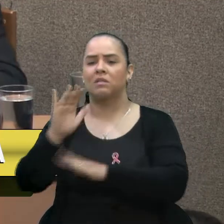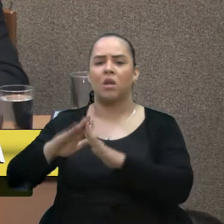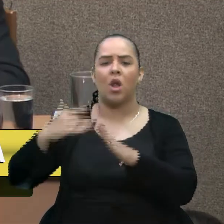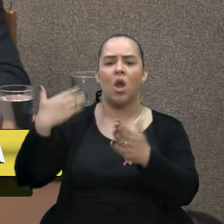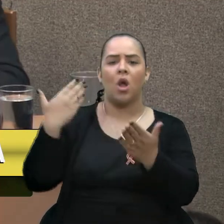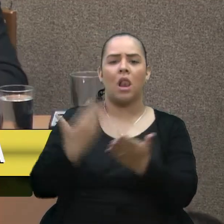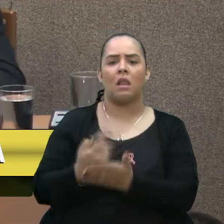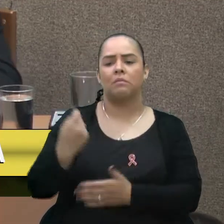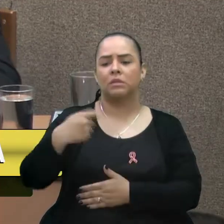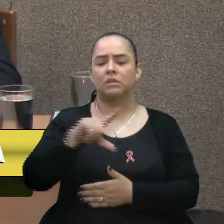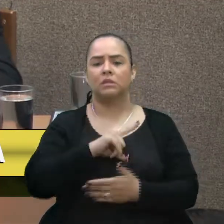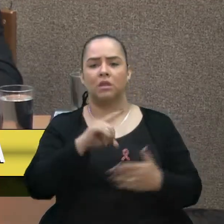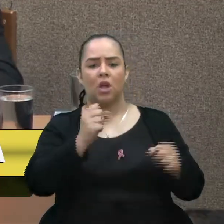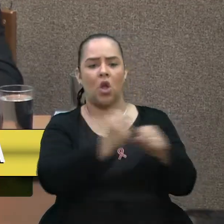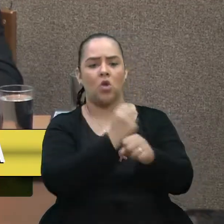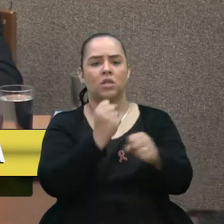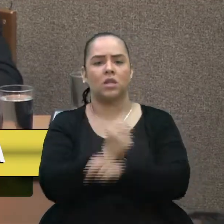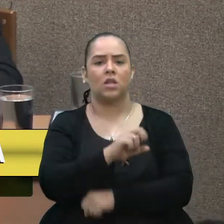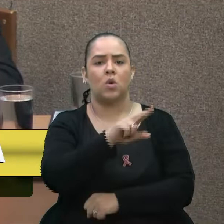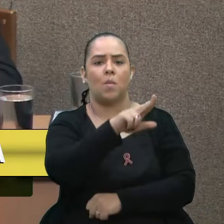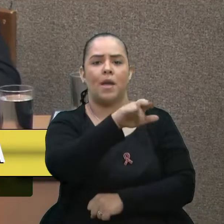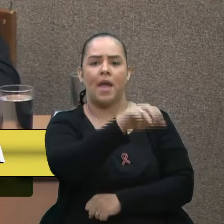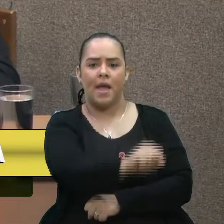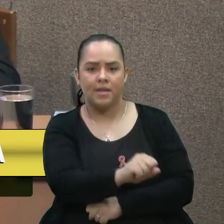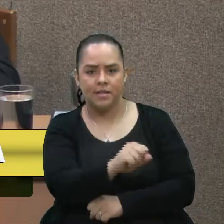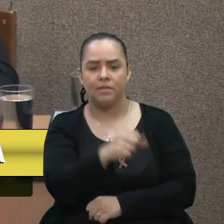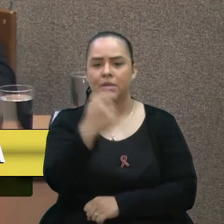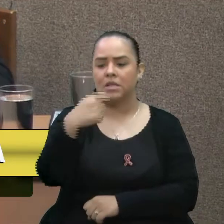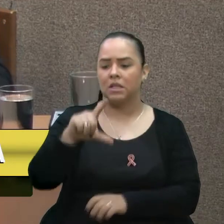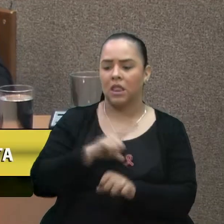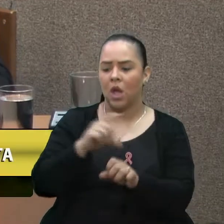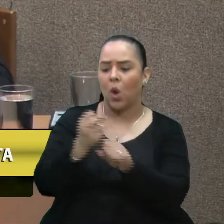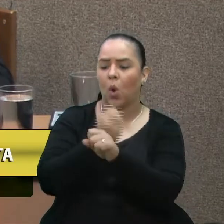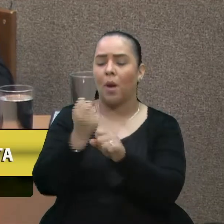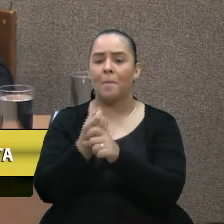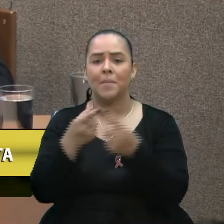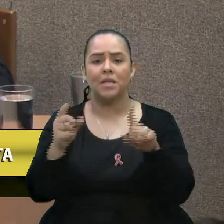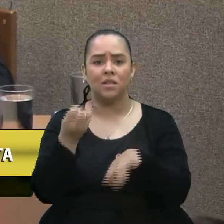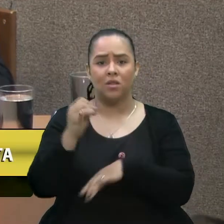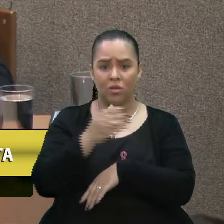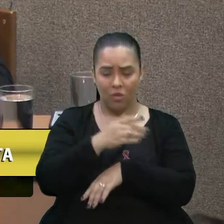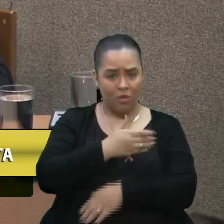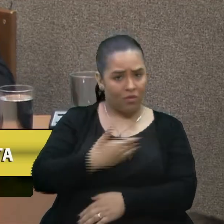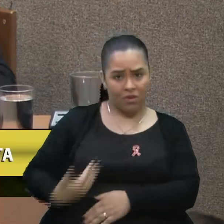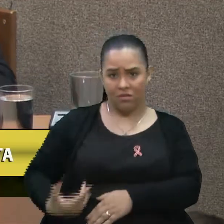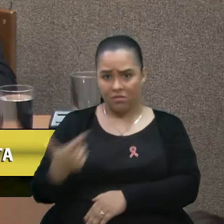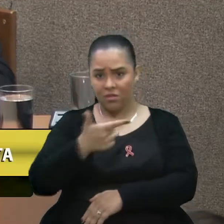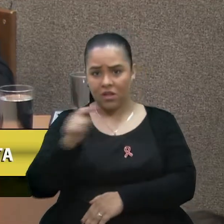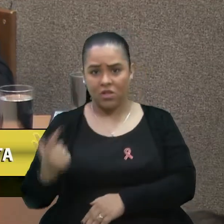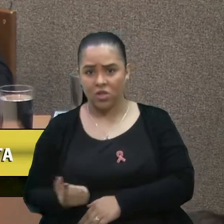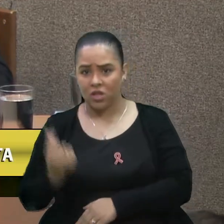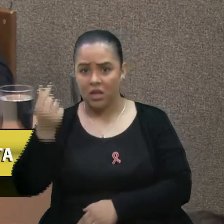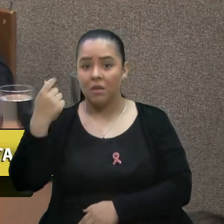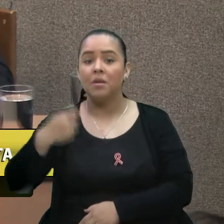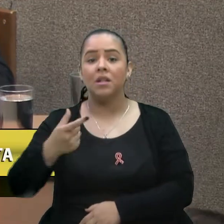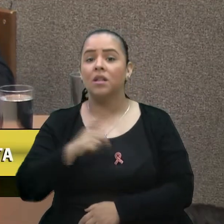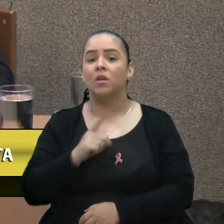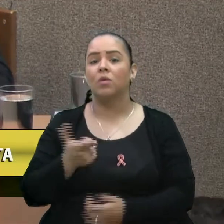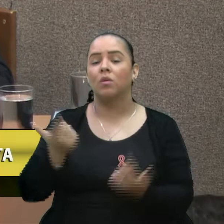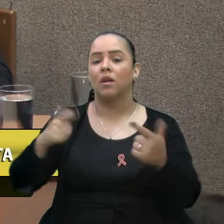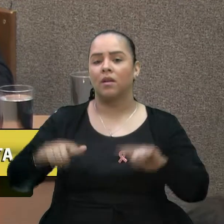porque tem que construir aquele posto, porque tem que construir não sei o quê, mas se o poder público não tem esse dinheiro e o povo precisa do posto,